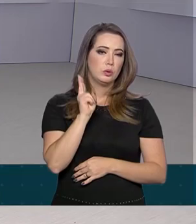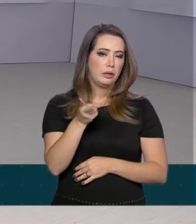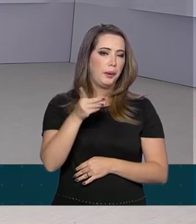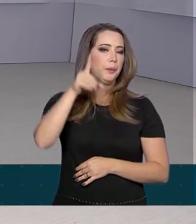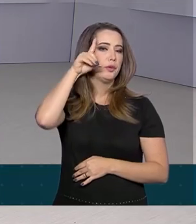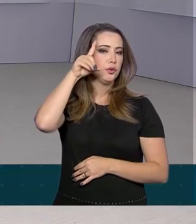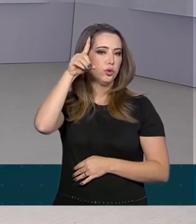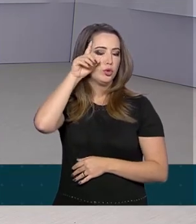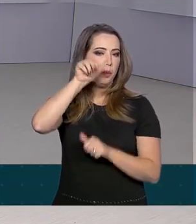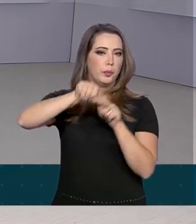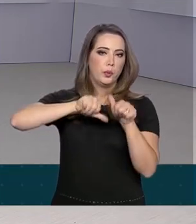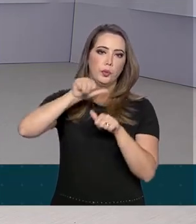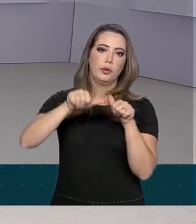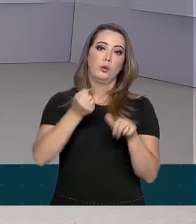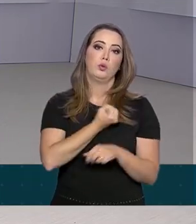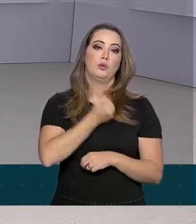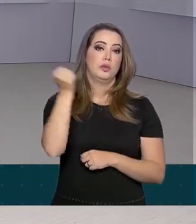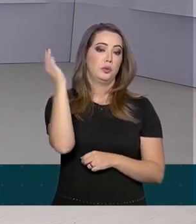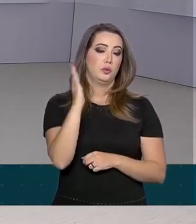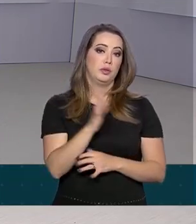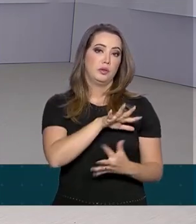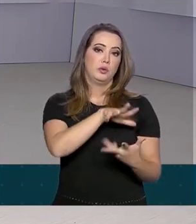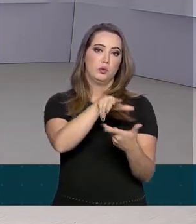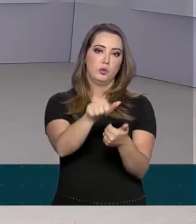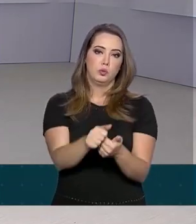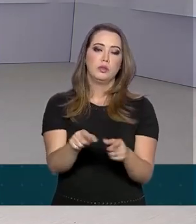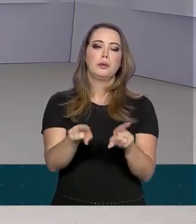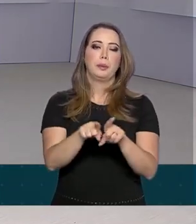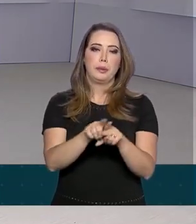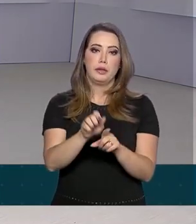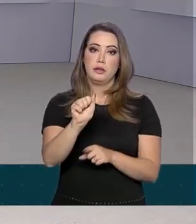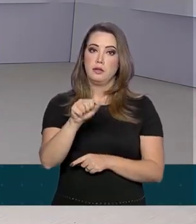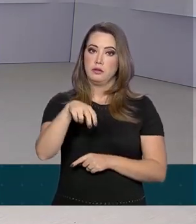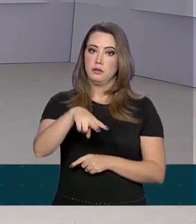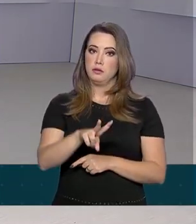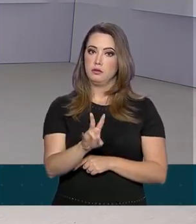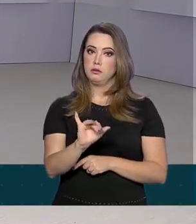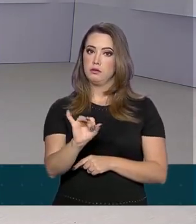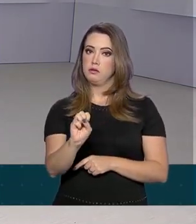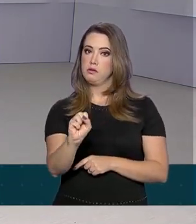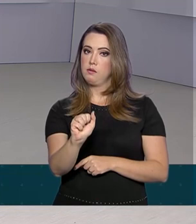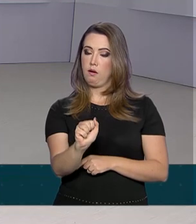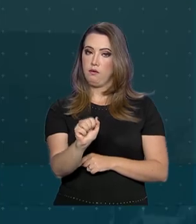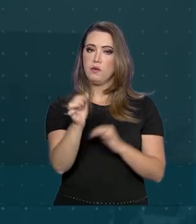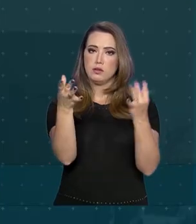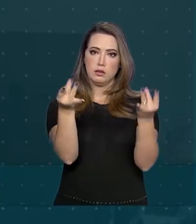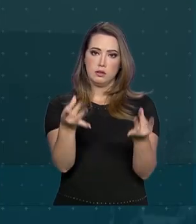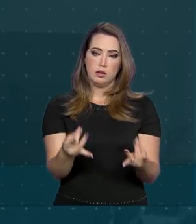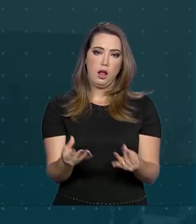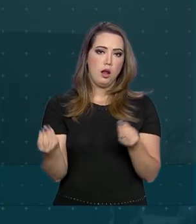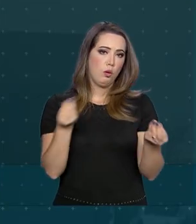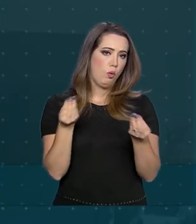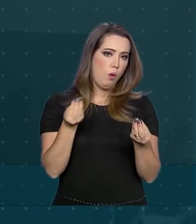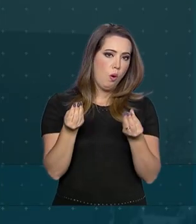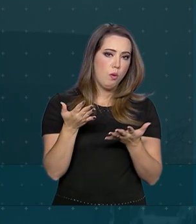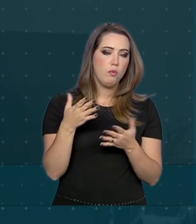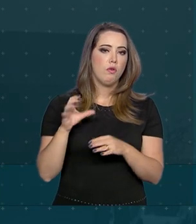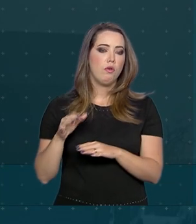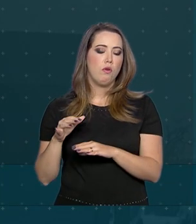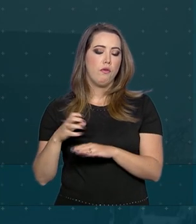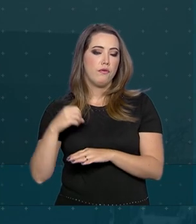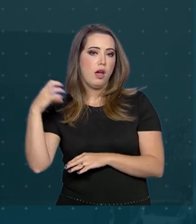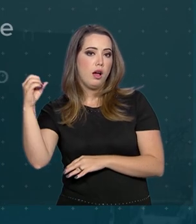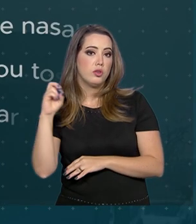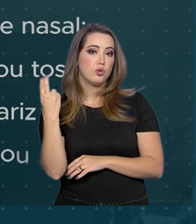com números do Brasil e do mundo. O site da Anvisa também traz orientações e medidas preventivas para quem viaja ou